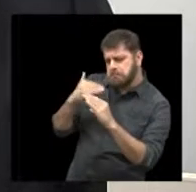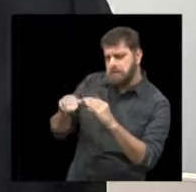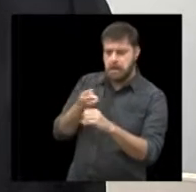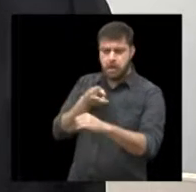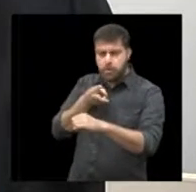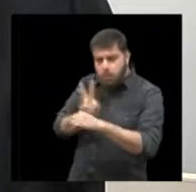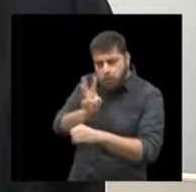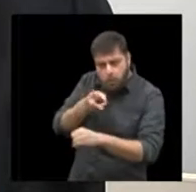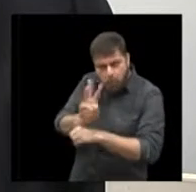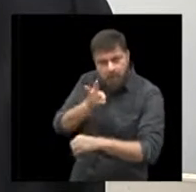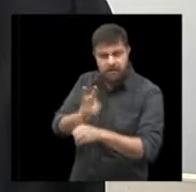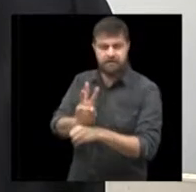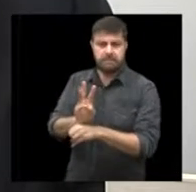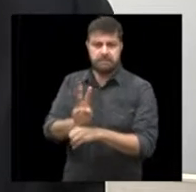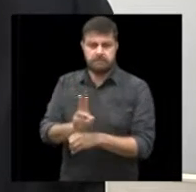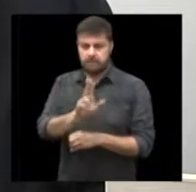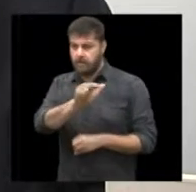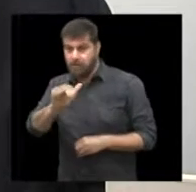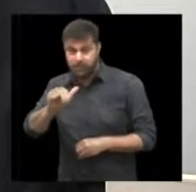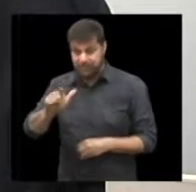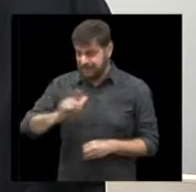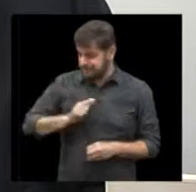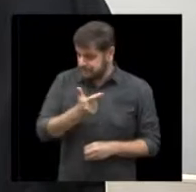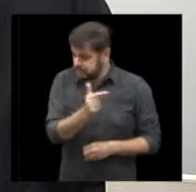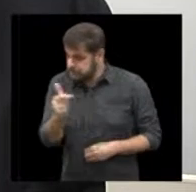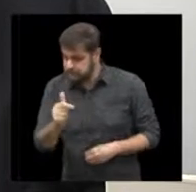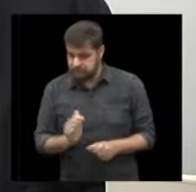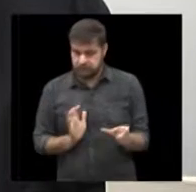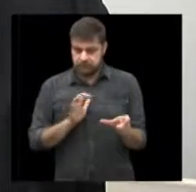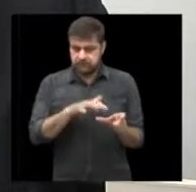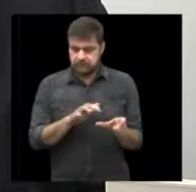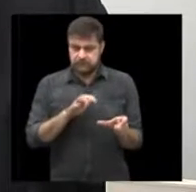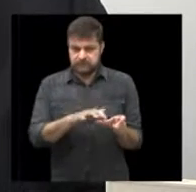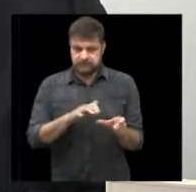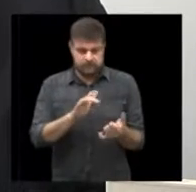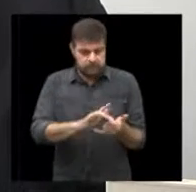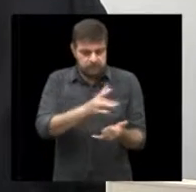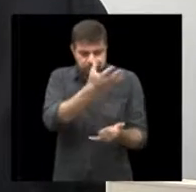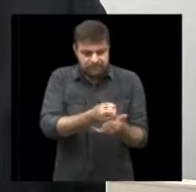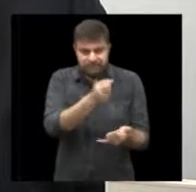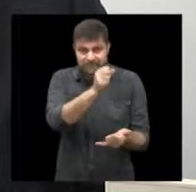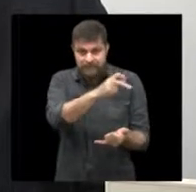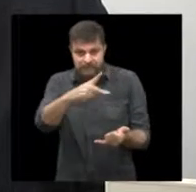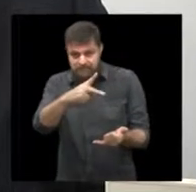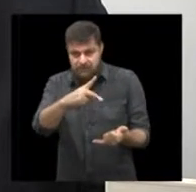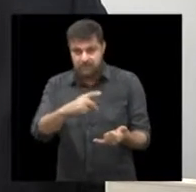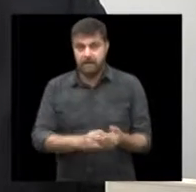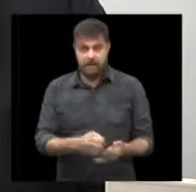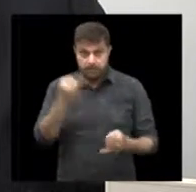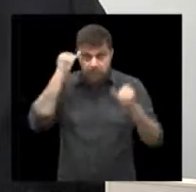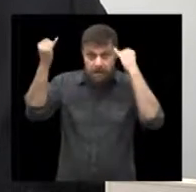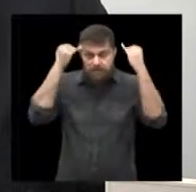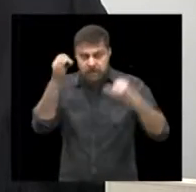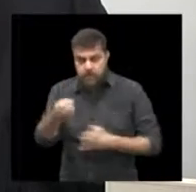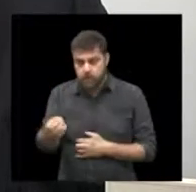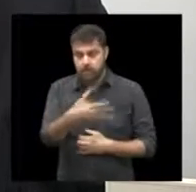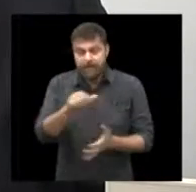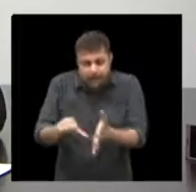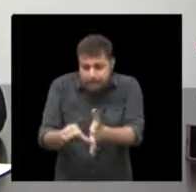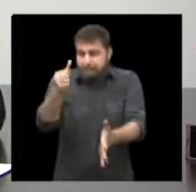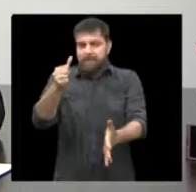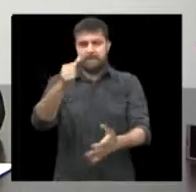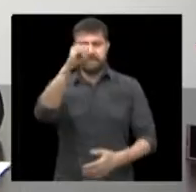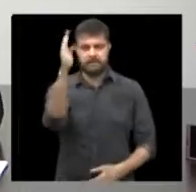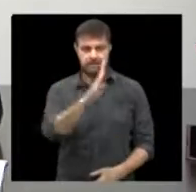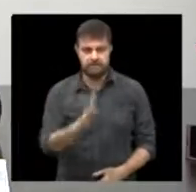WhatsApp mas nunca especificamente uma plataforma que prestasse esse tipo de serviço então isso é uma grande novidade realmente é pioneiro do Brasil.